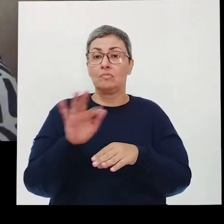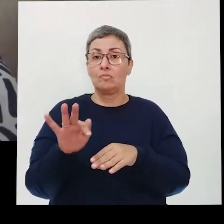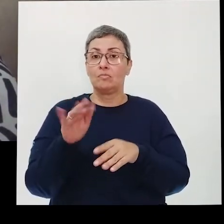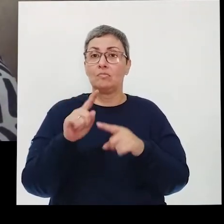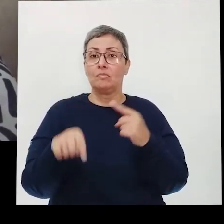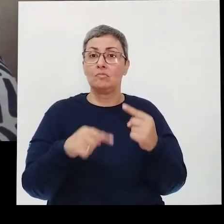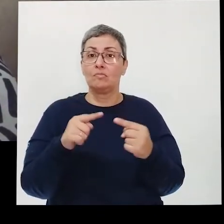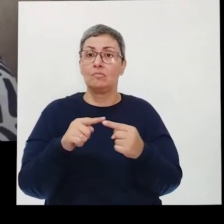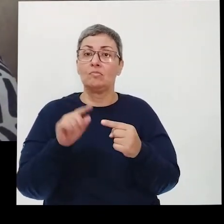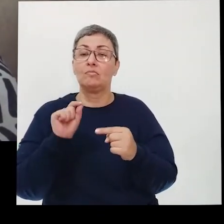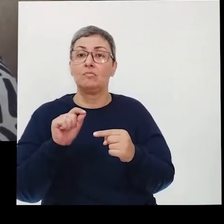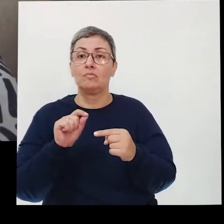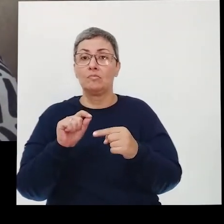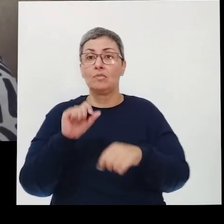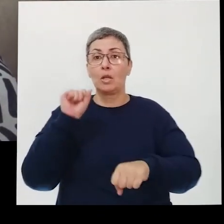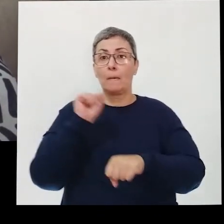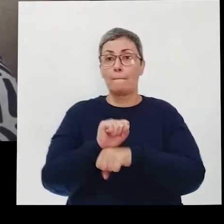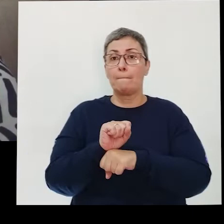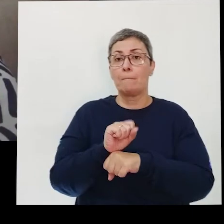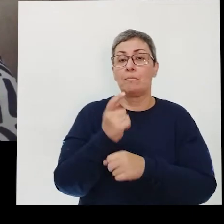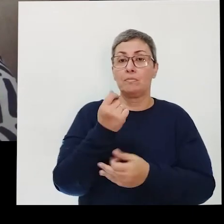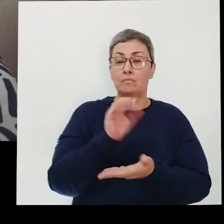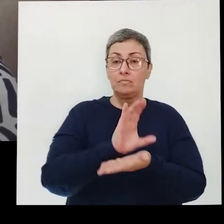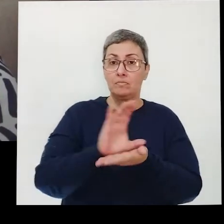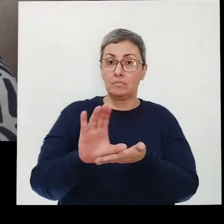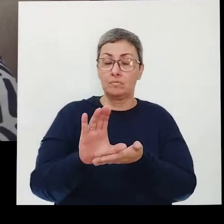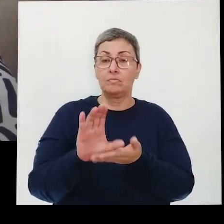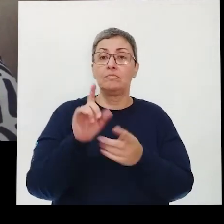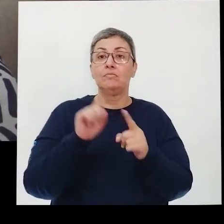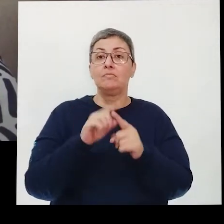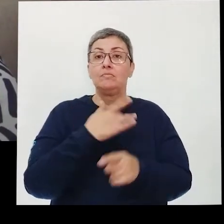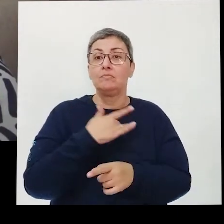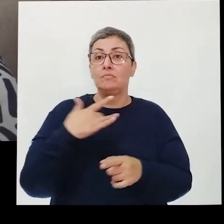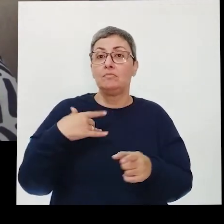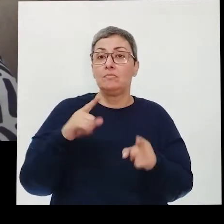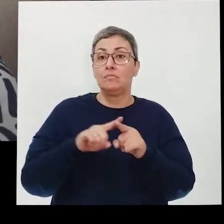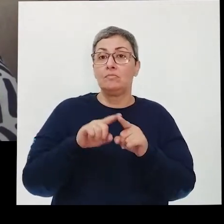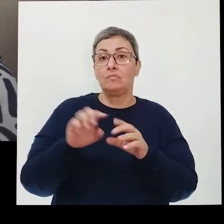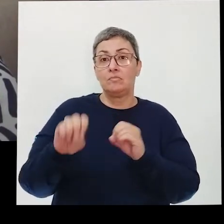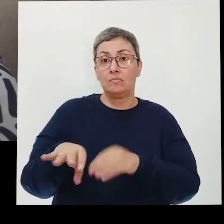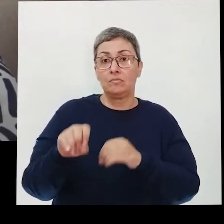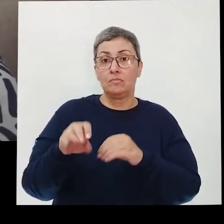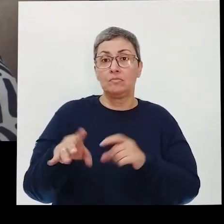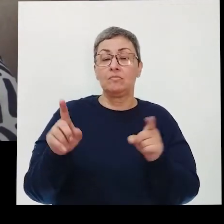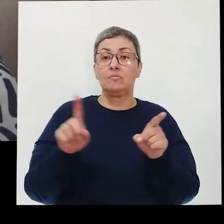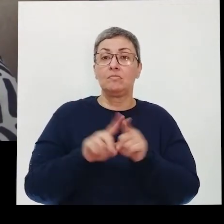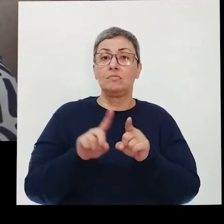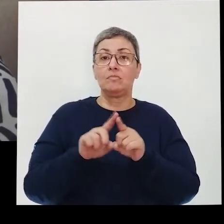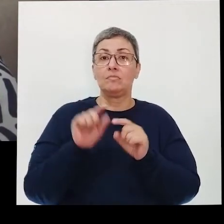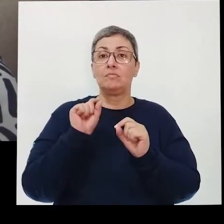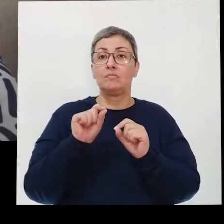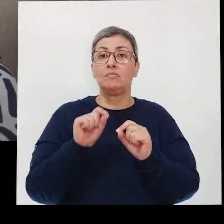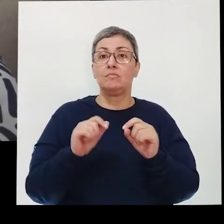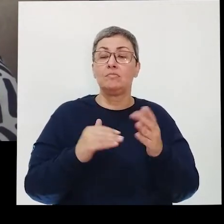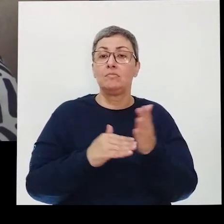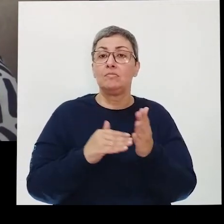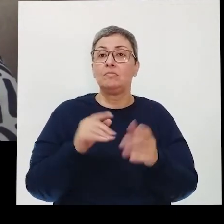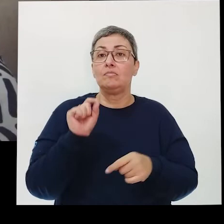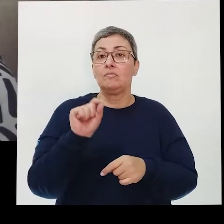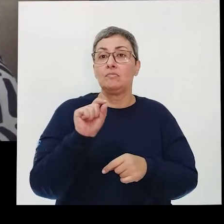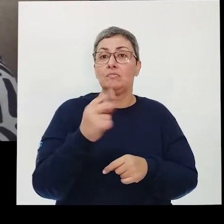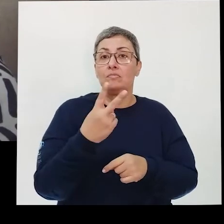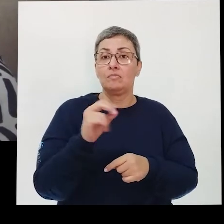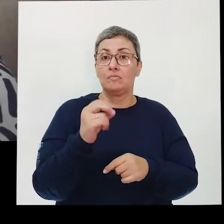tem como objetivo congelar os investimentos da saúde e também da educação pelo tempo de